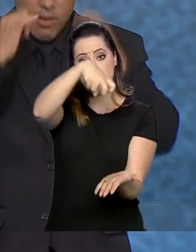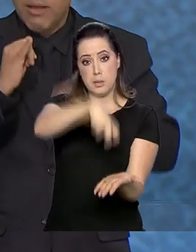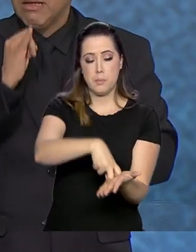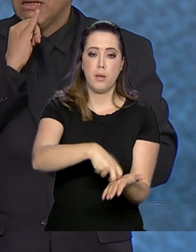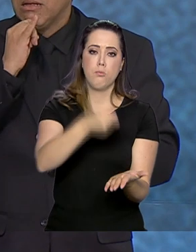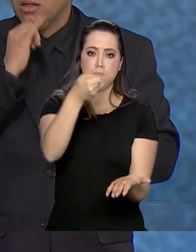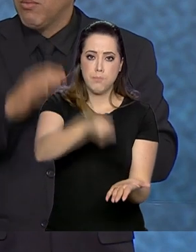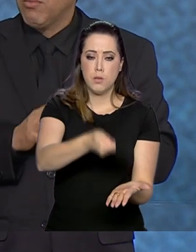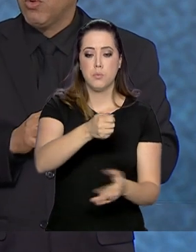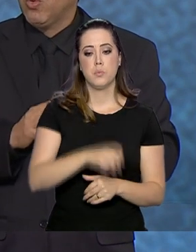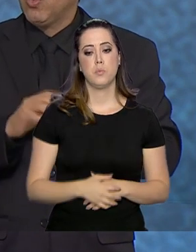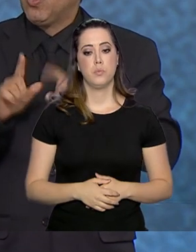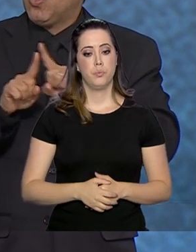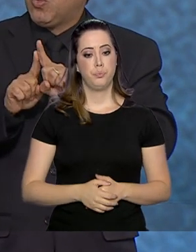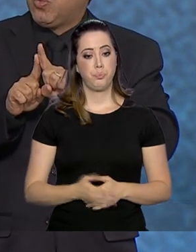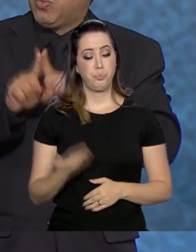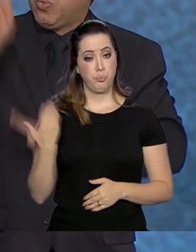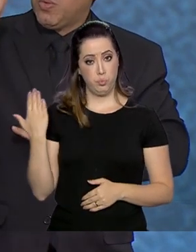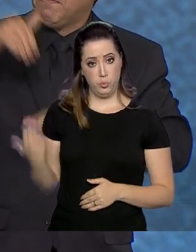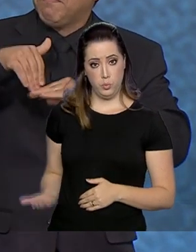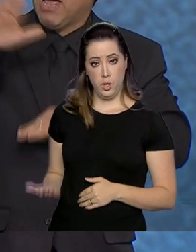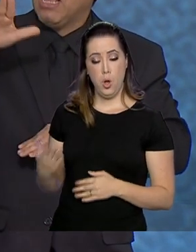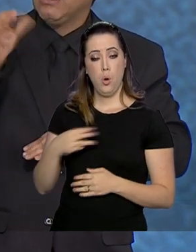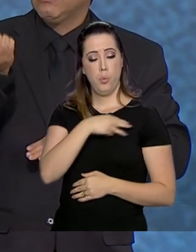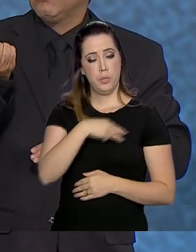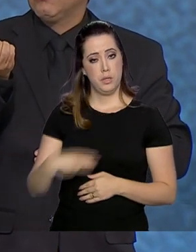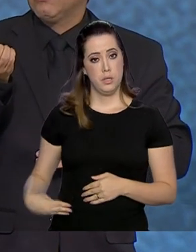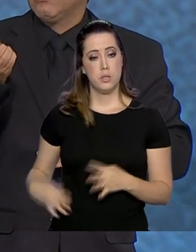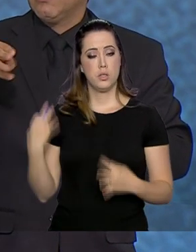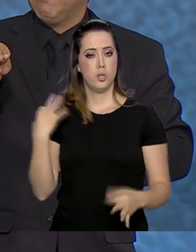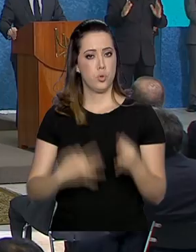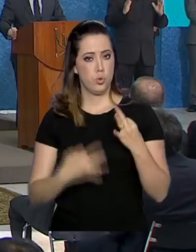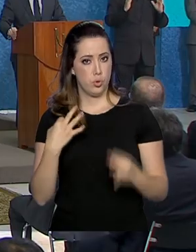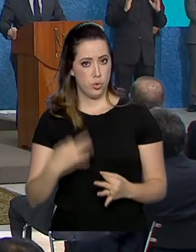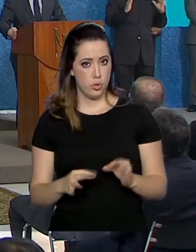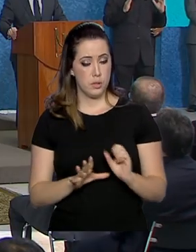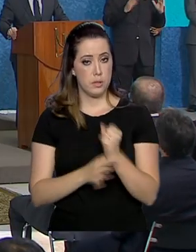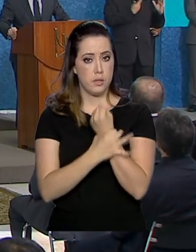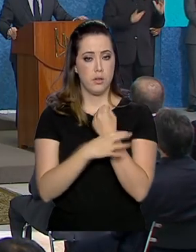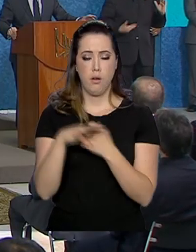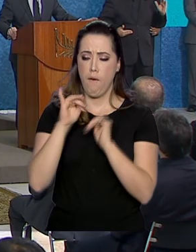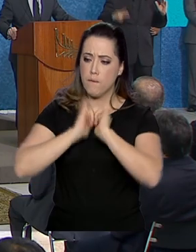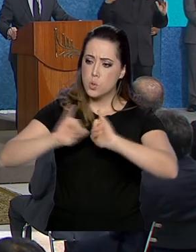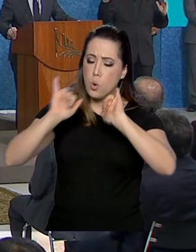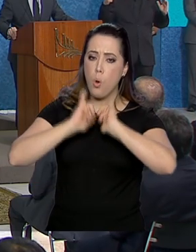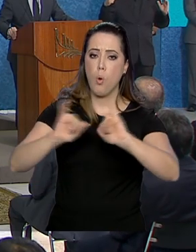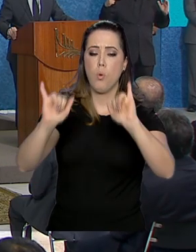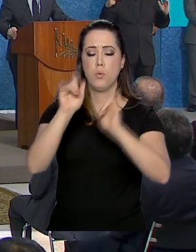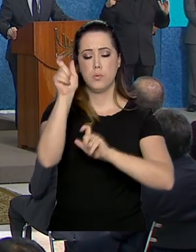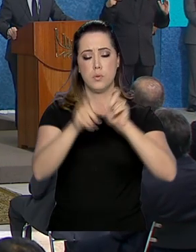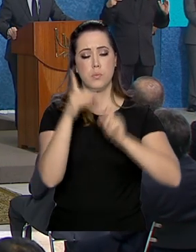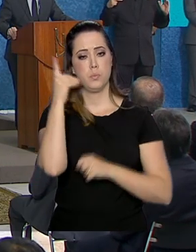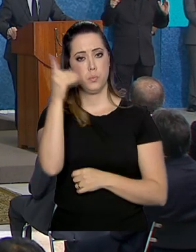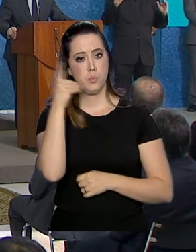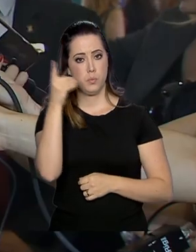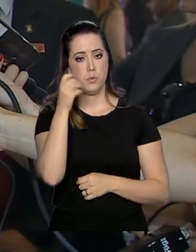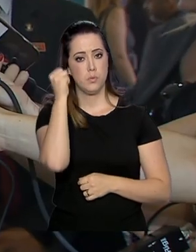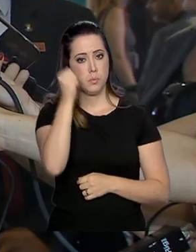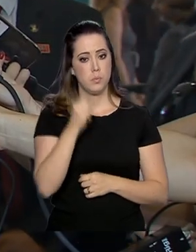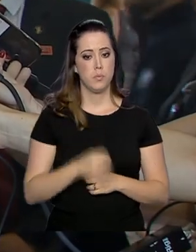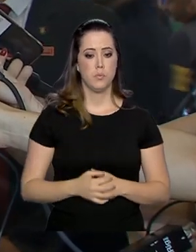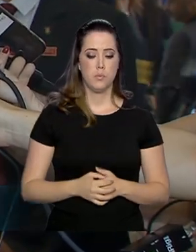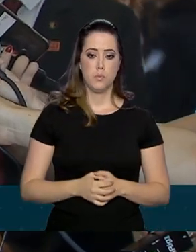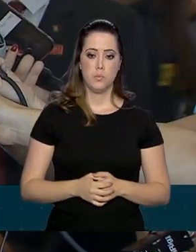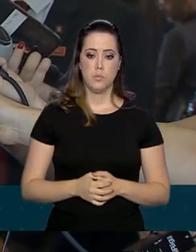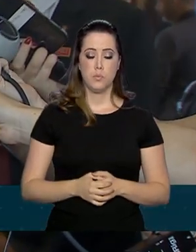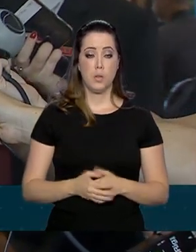O ministro da Justiça e Segurança Pública, Sérgio Moro, aproveitou para mandar um recado aos parlamentares. Agora